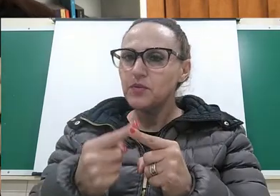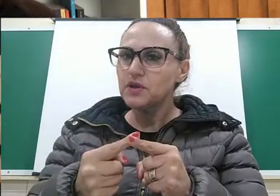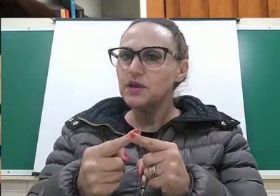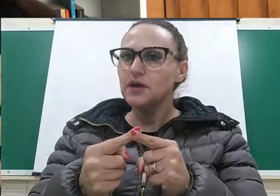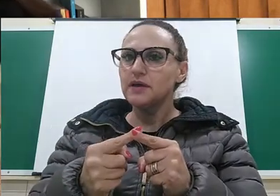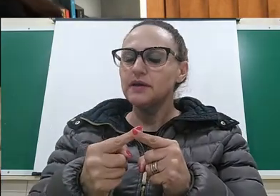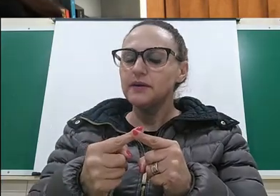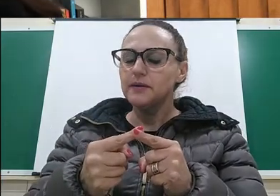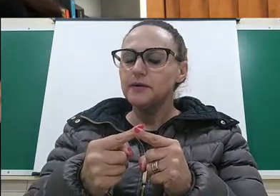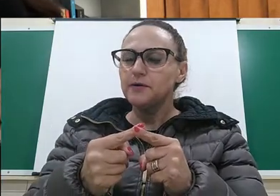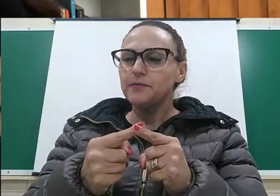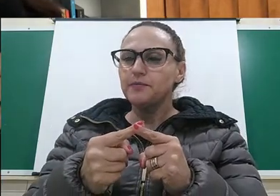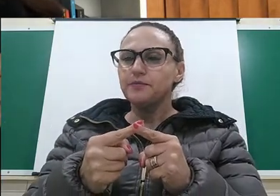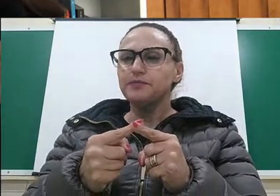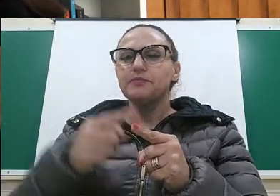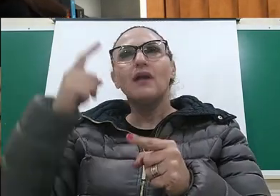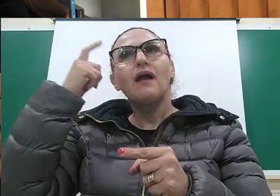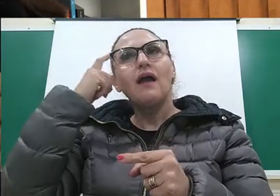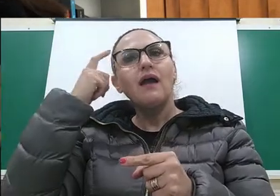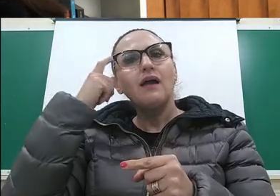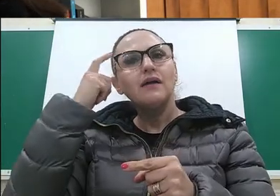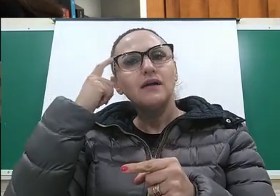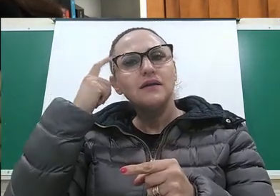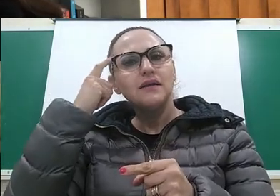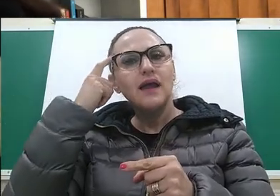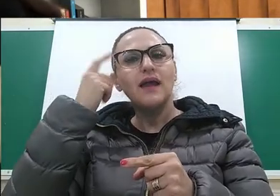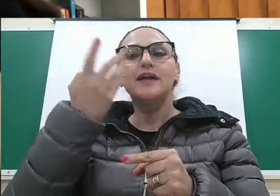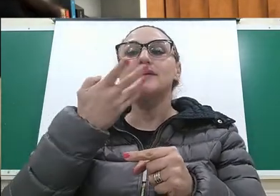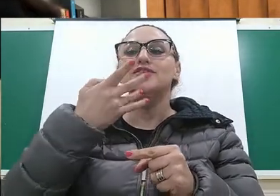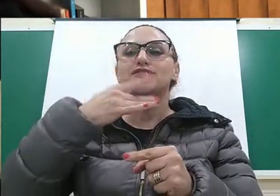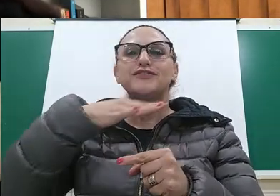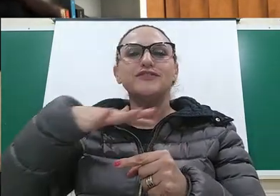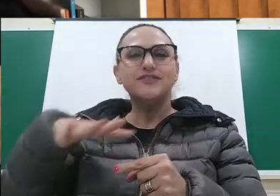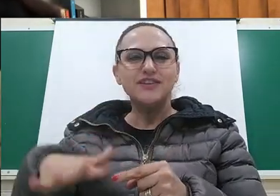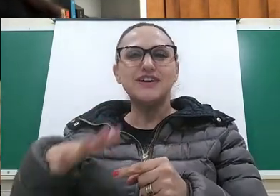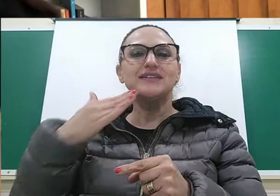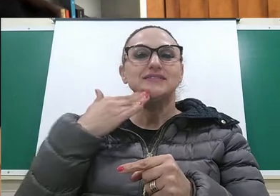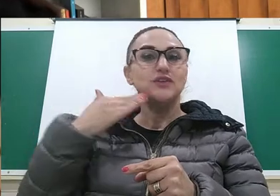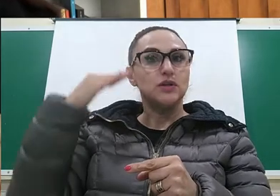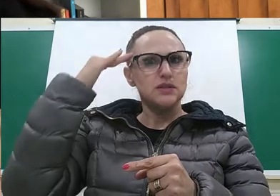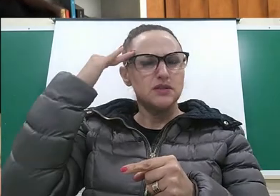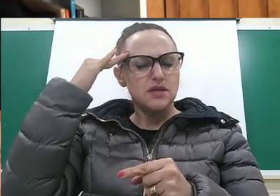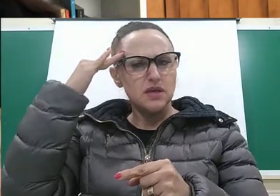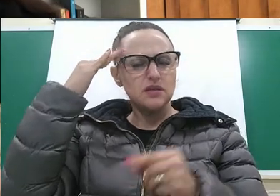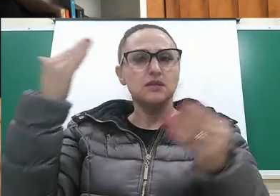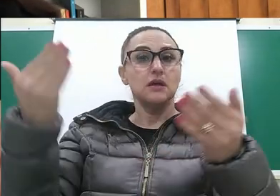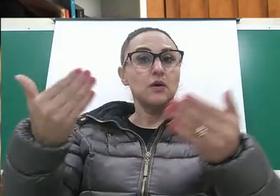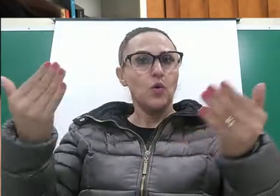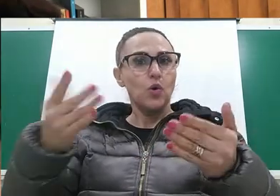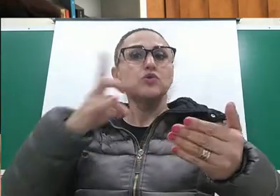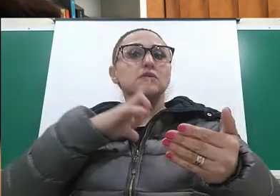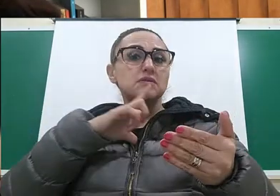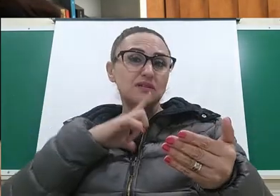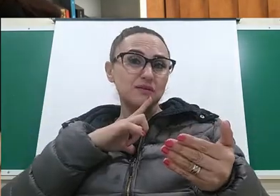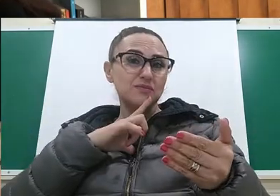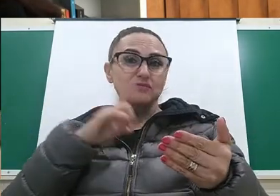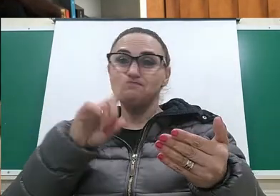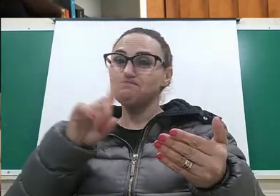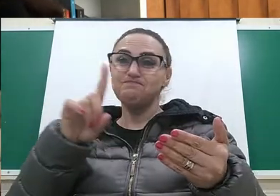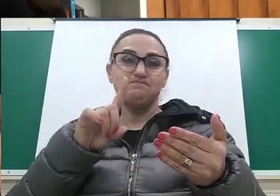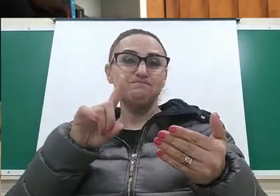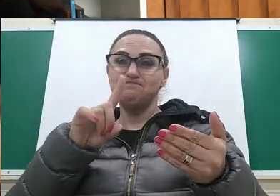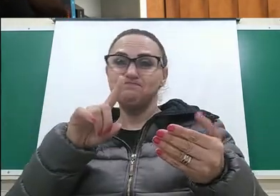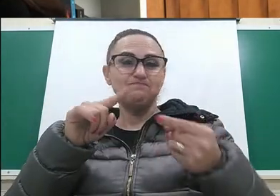nem sempre a noção de infância e adolescência, como nós a temos hoje, nem sempre foi